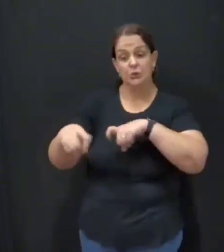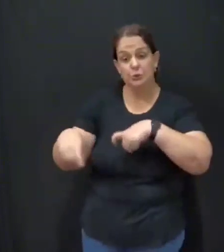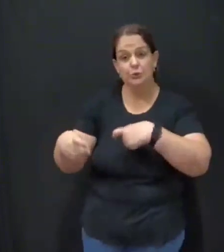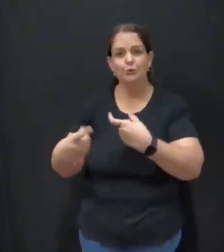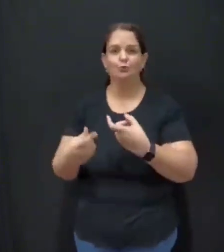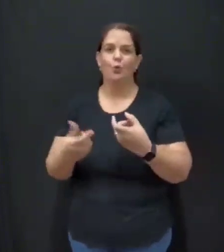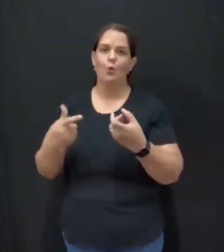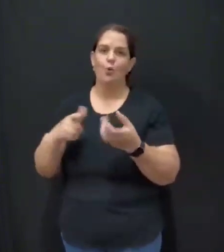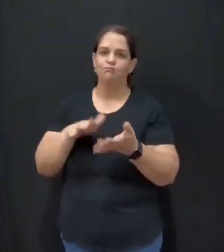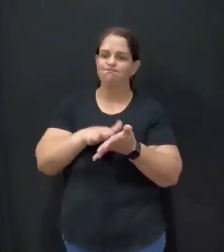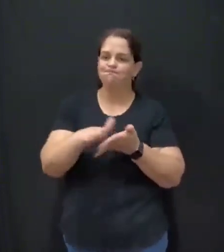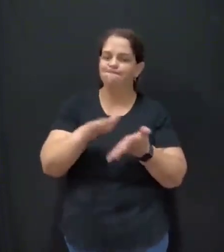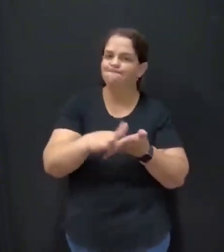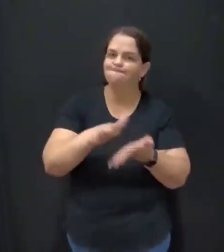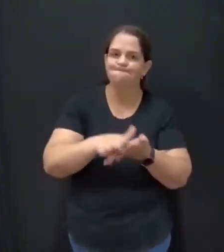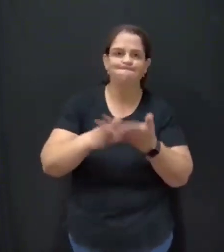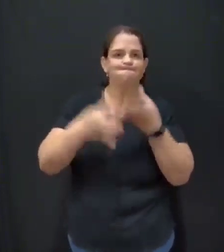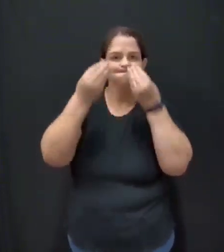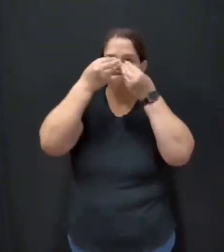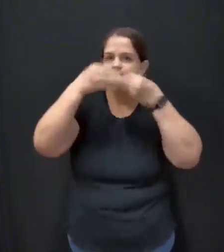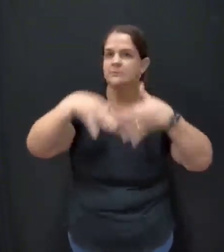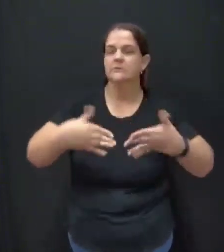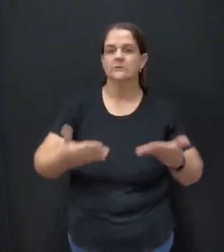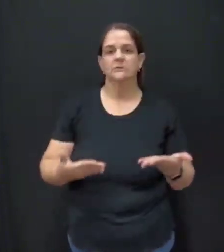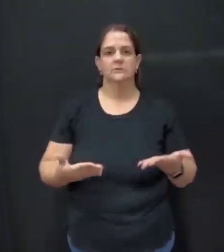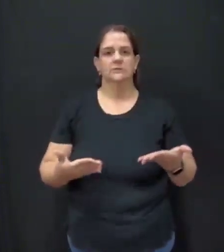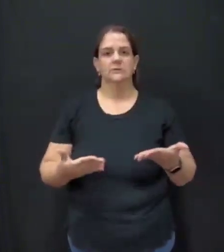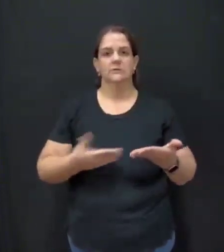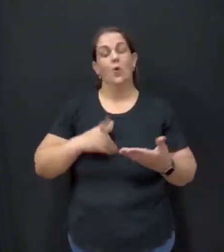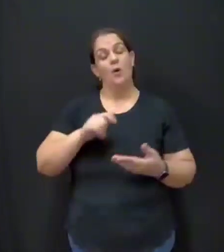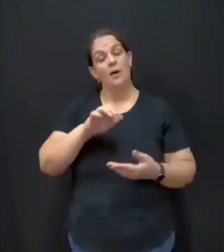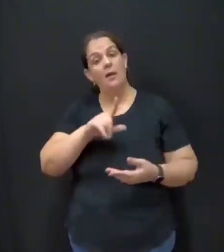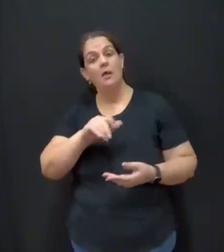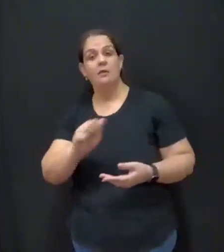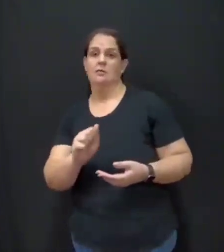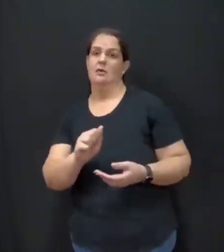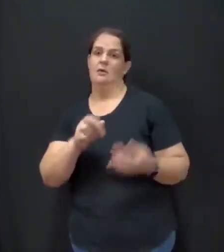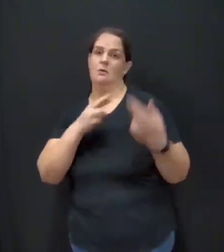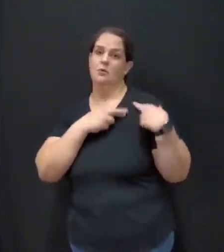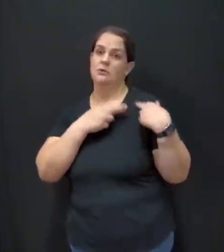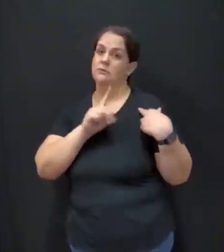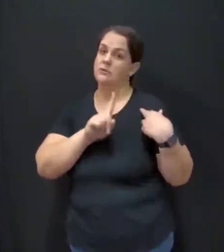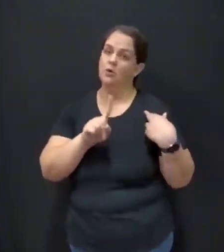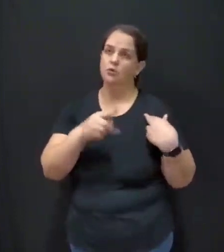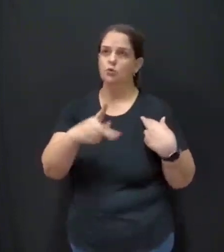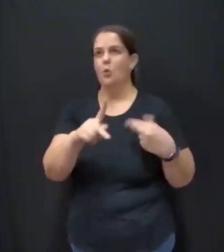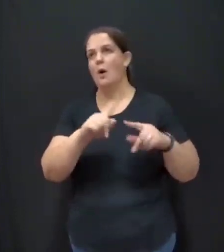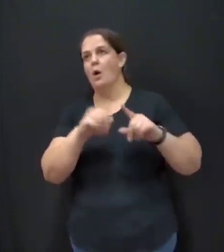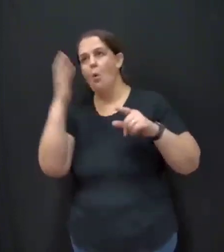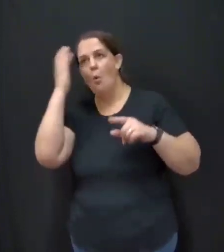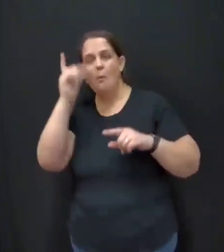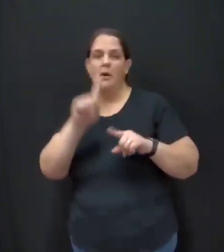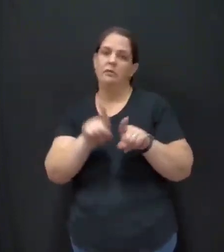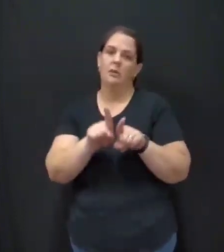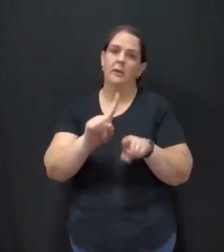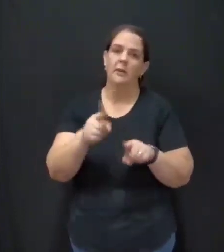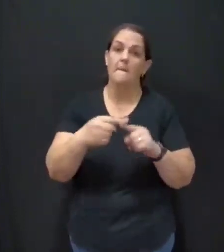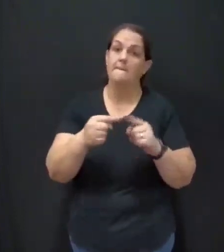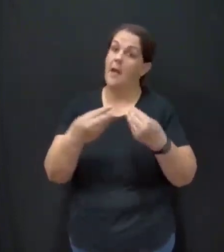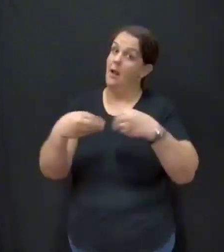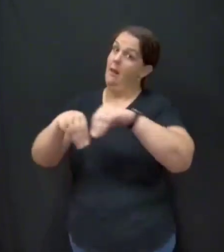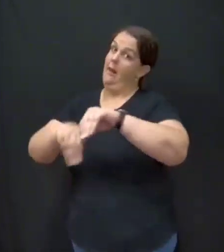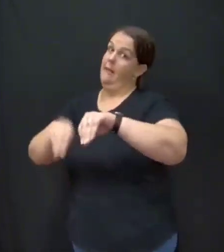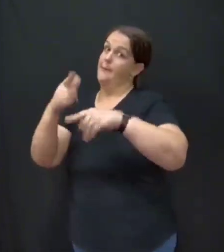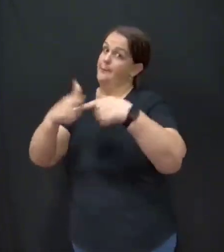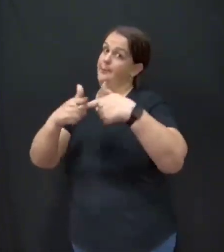tendo um prejuizão desse. Então, seu Galina, o senhor pode não ter a responsabilidade ou a culpa disso acontecer, mas vamos levar esses problemas para Curitiba.